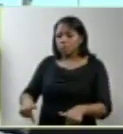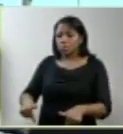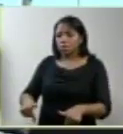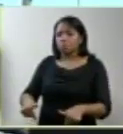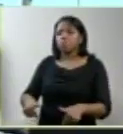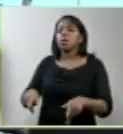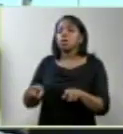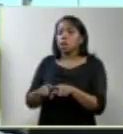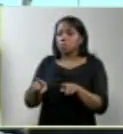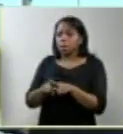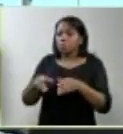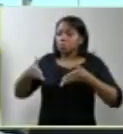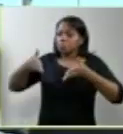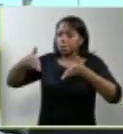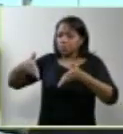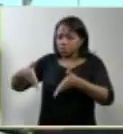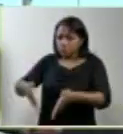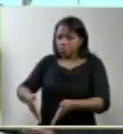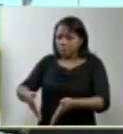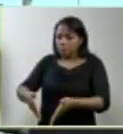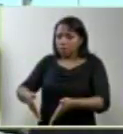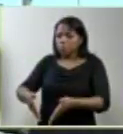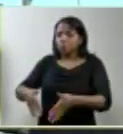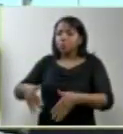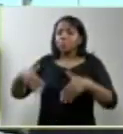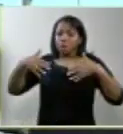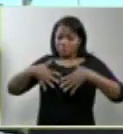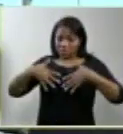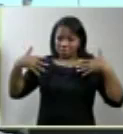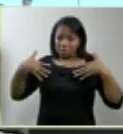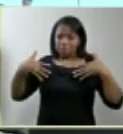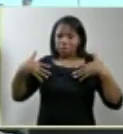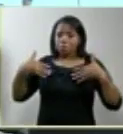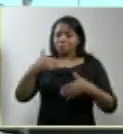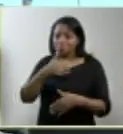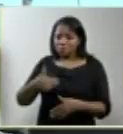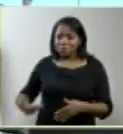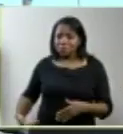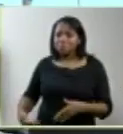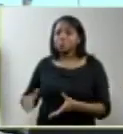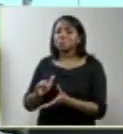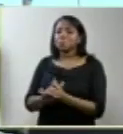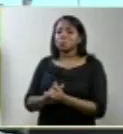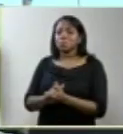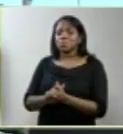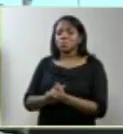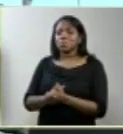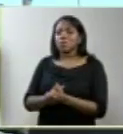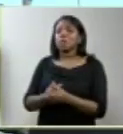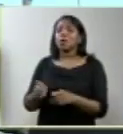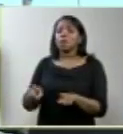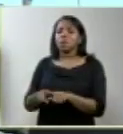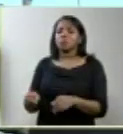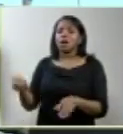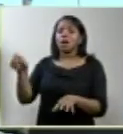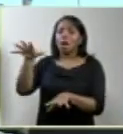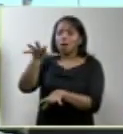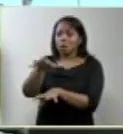participando aqui nessa sessão, de ter atendido a nossa solicitação pela inclusão.